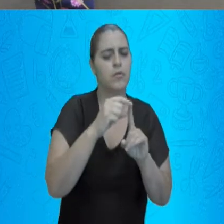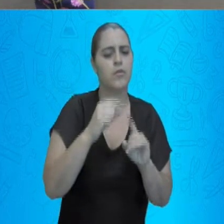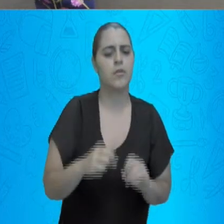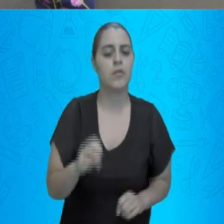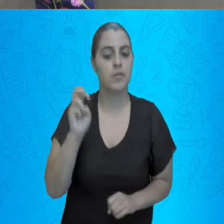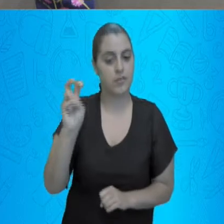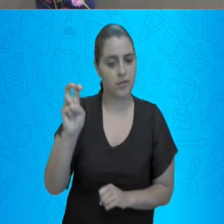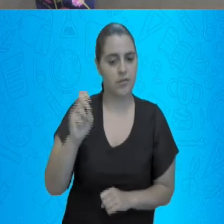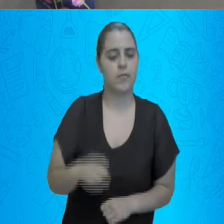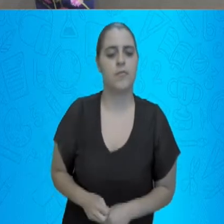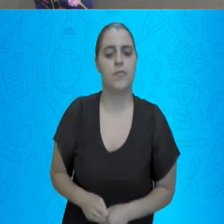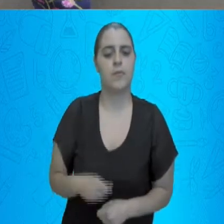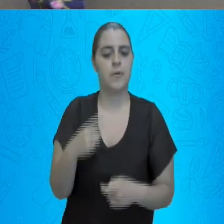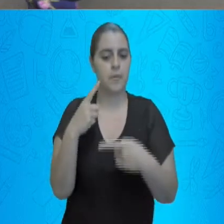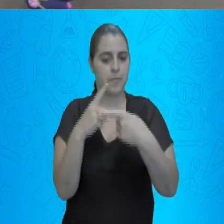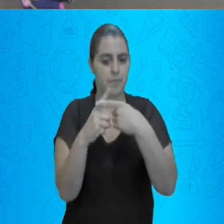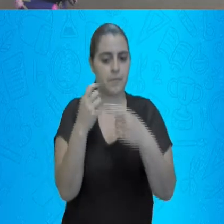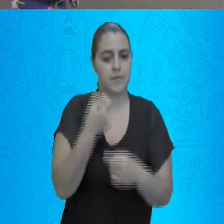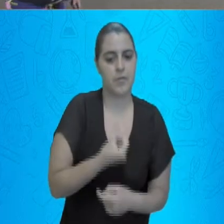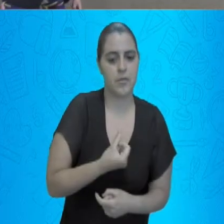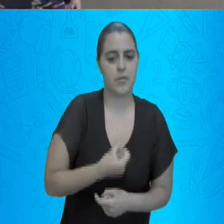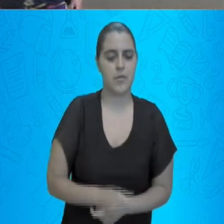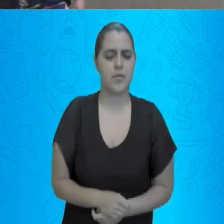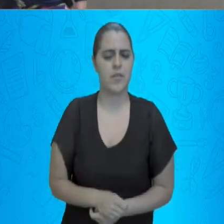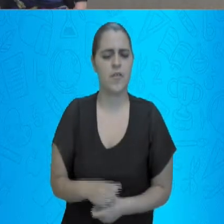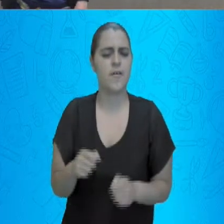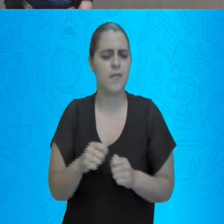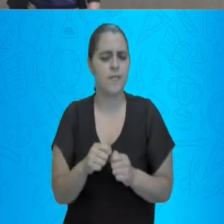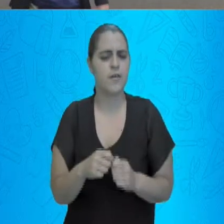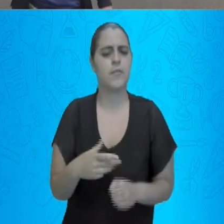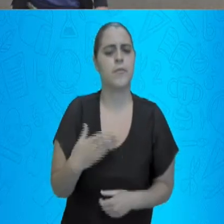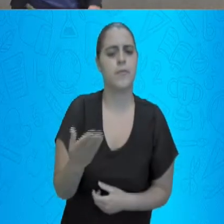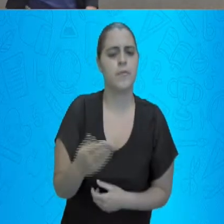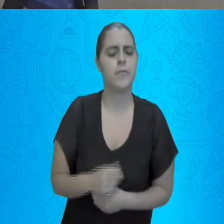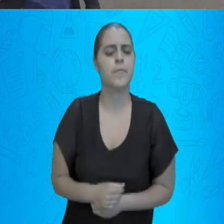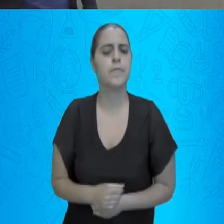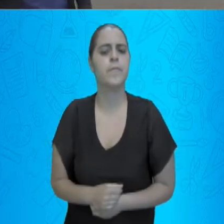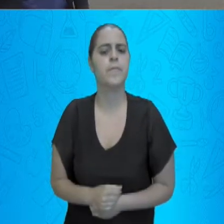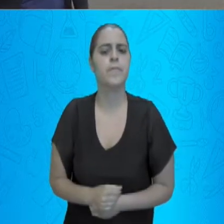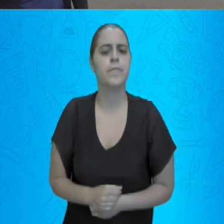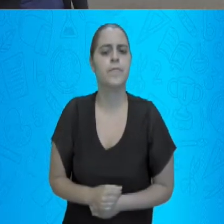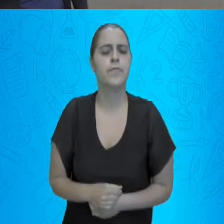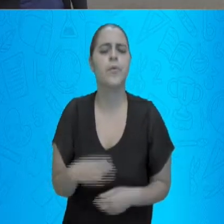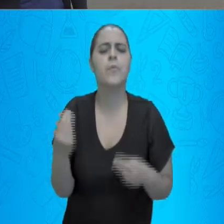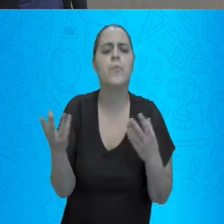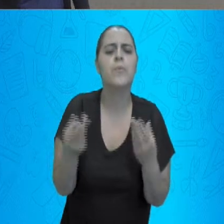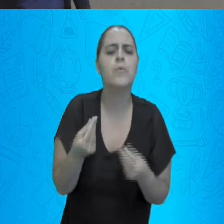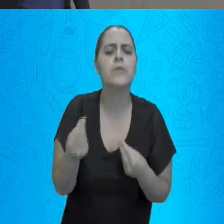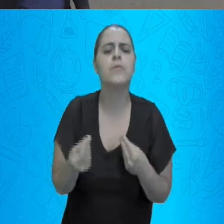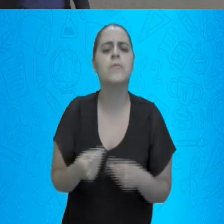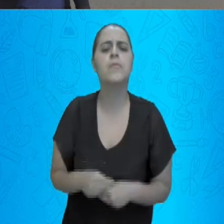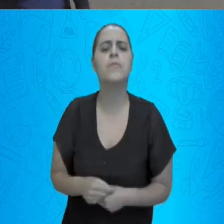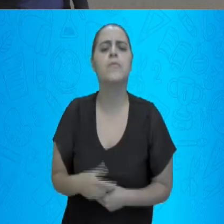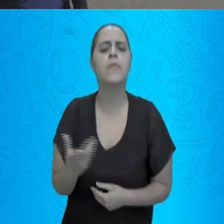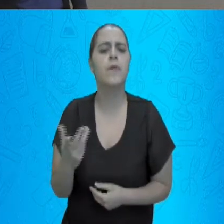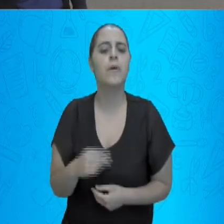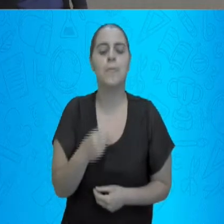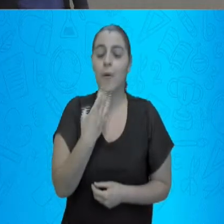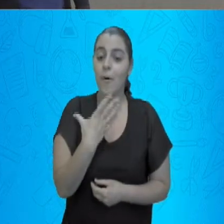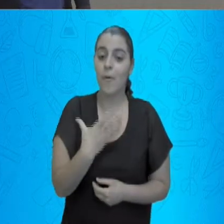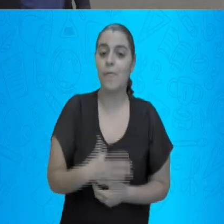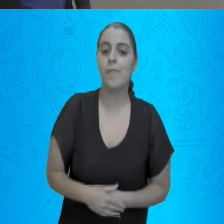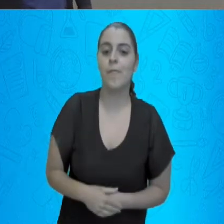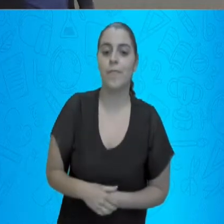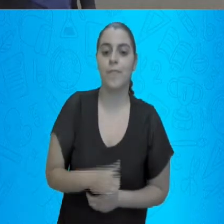5 mais 6. Faz essa conta aí. Quanto que deu? Muito bem.